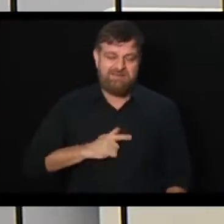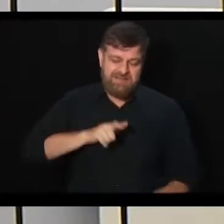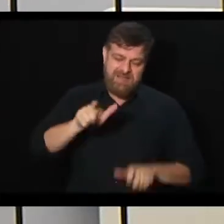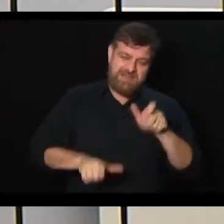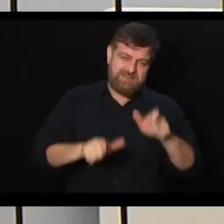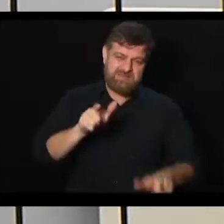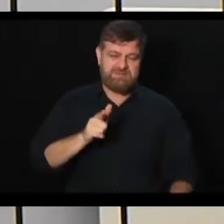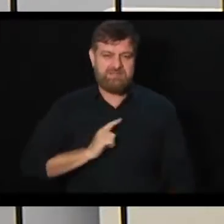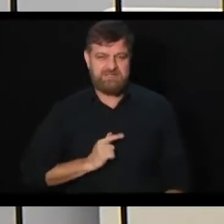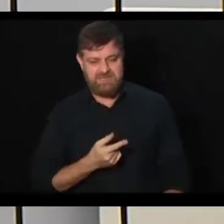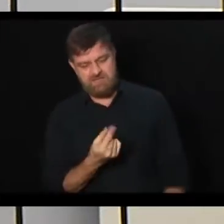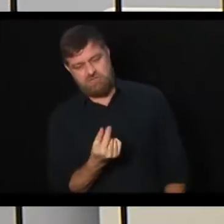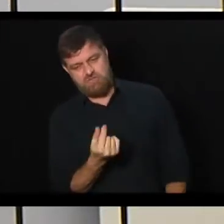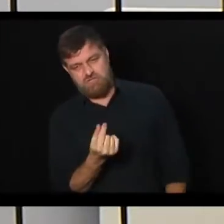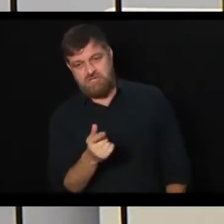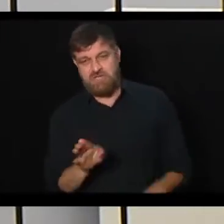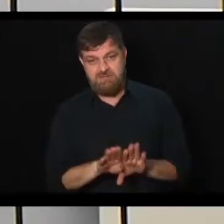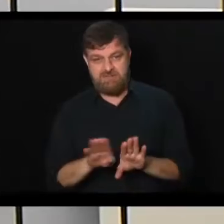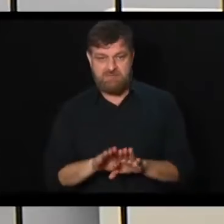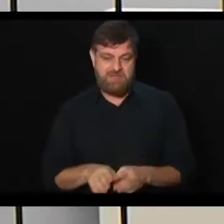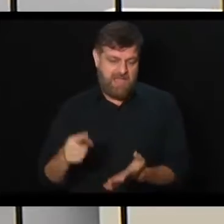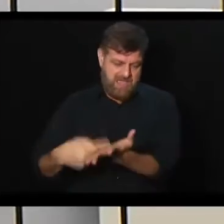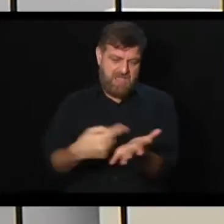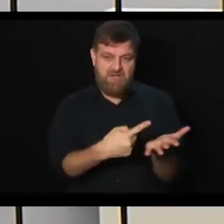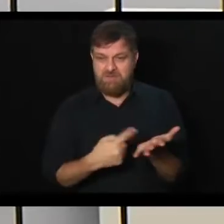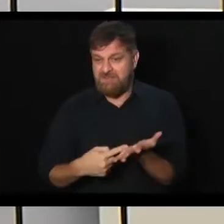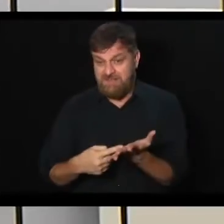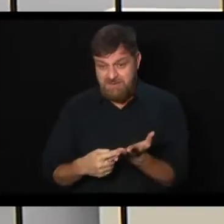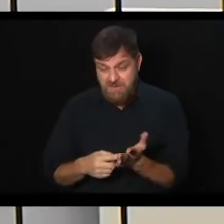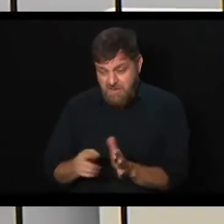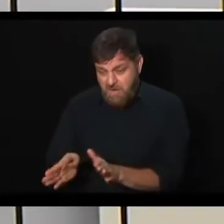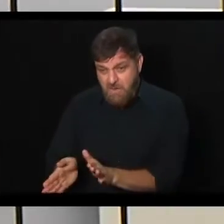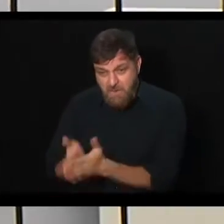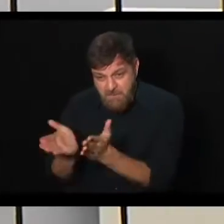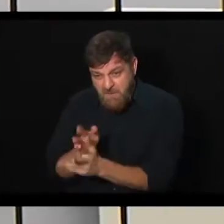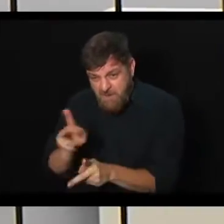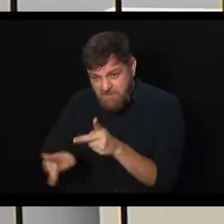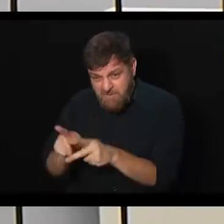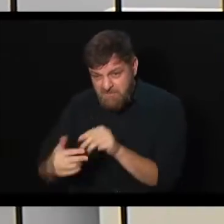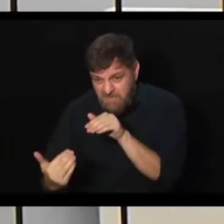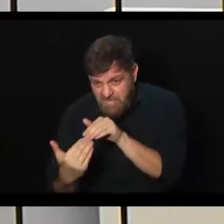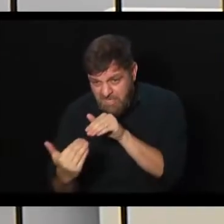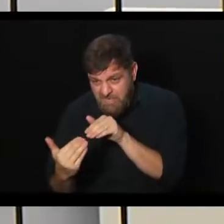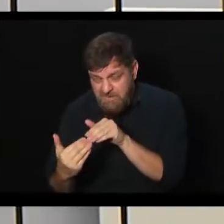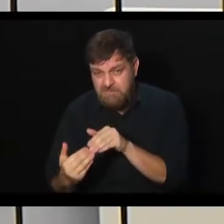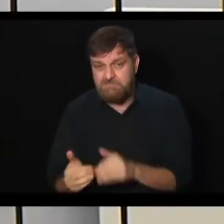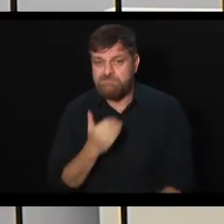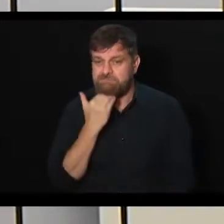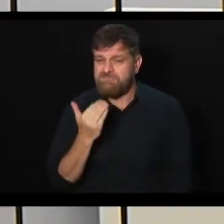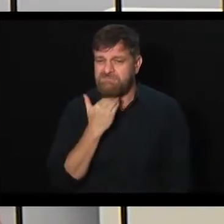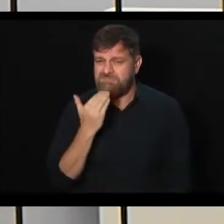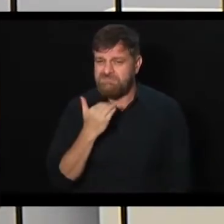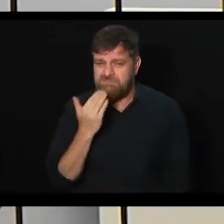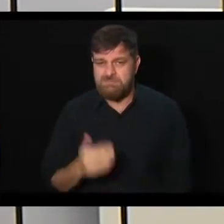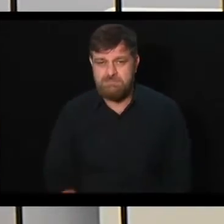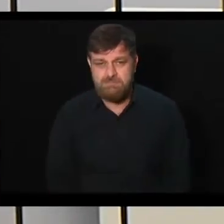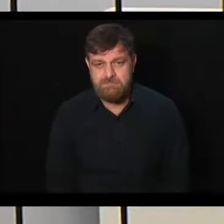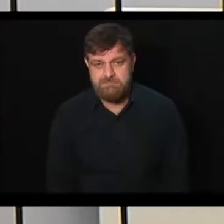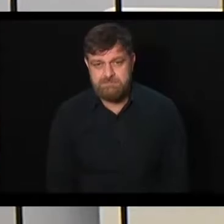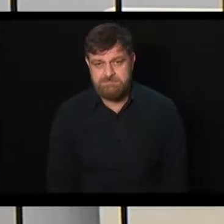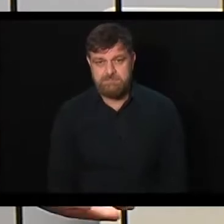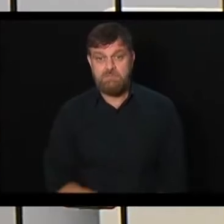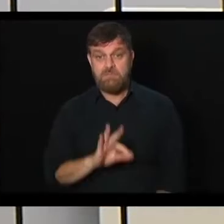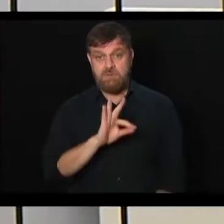com as grandes oligarquias. Então, não existe nenhum compromisso com o conjunto dos trabalhadores. E os